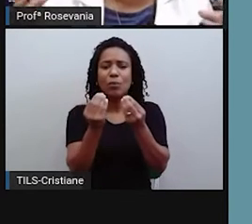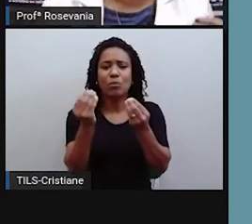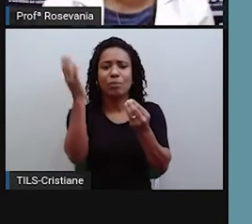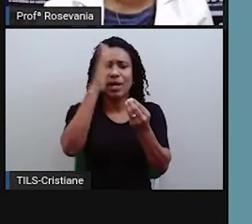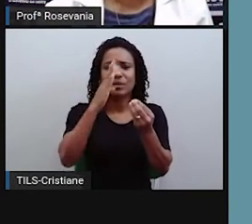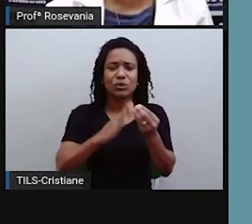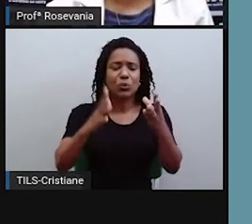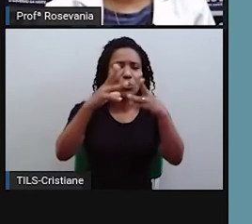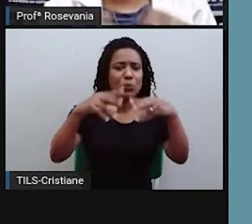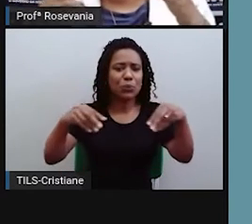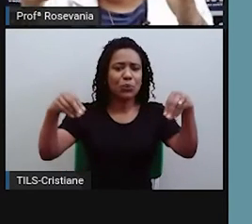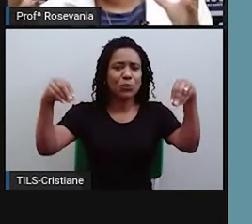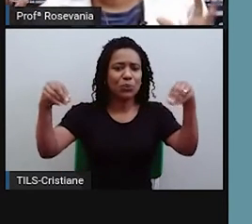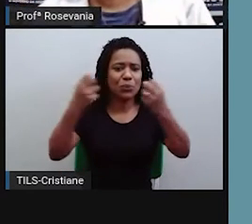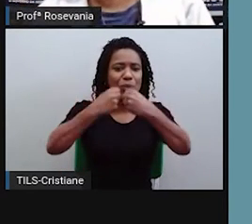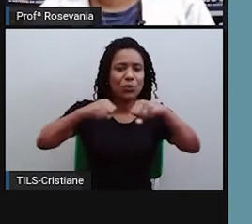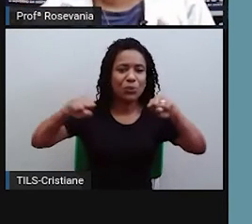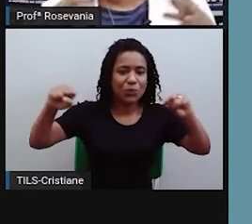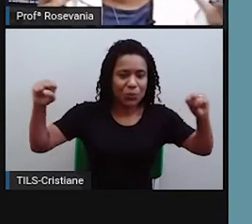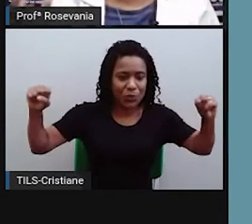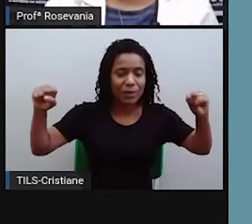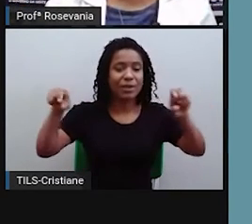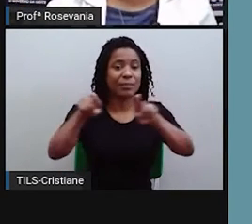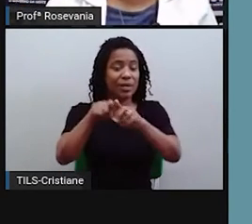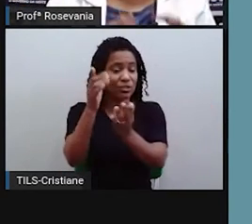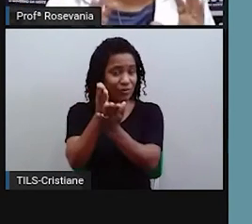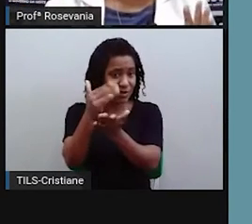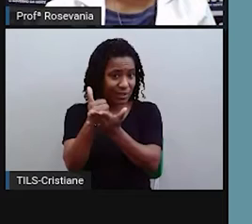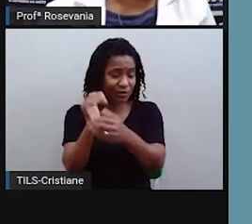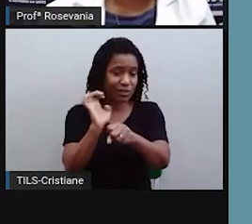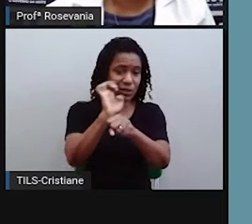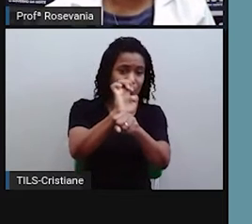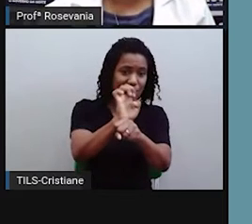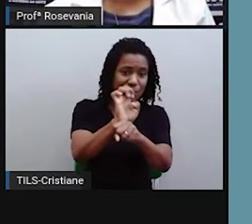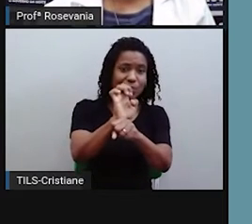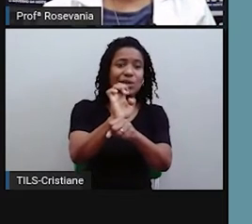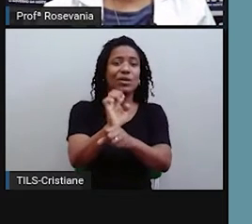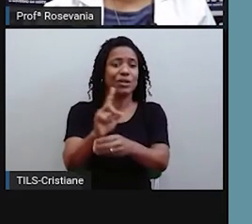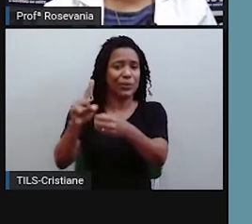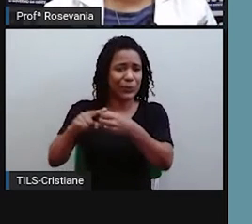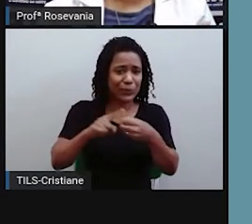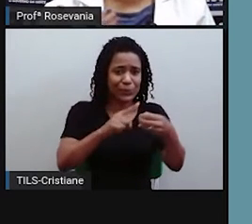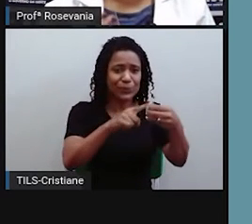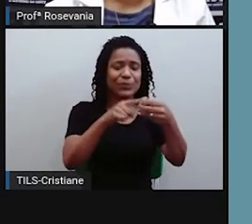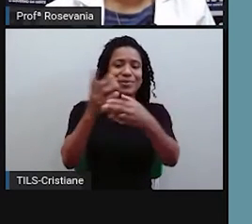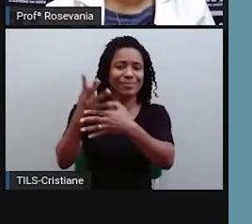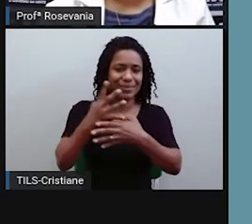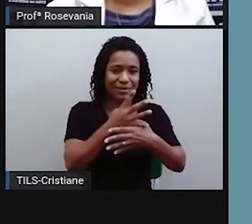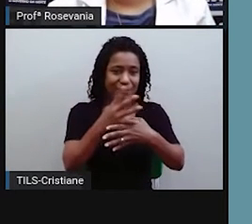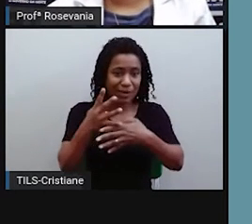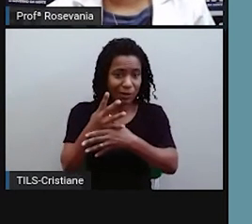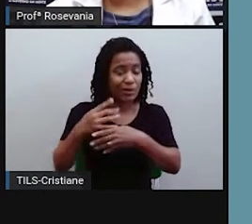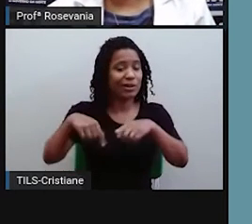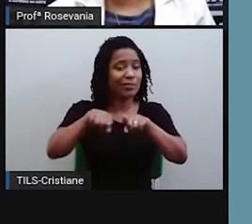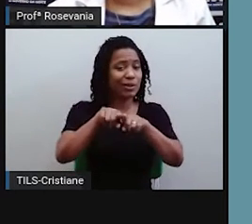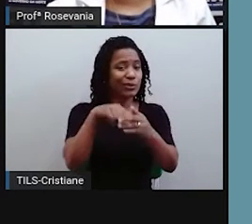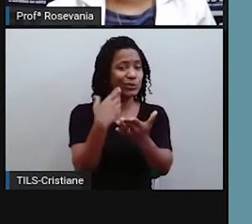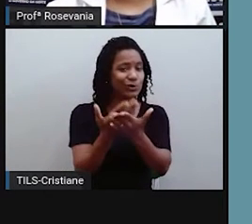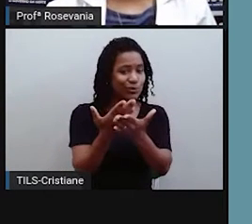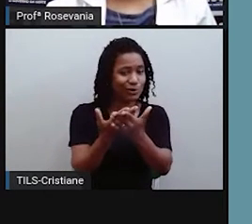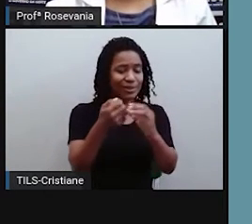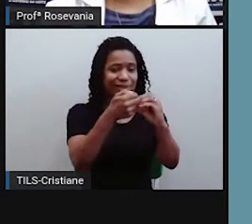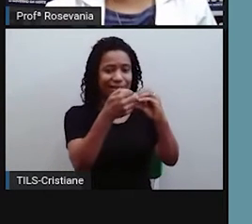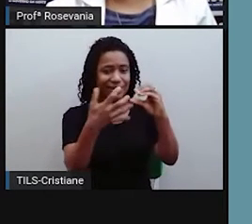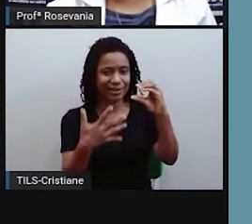divisão regional, da divisão estadual, municipal, esfera que for, e também estuda aspectos sociais,